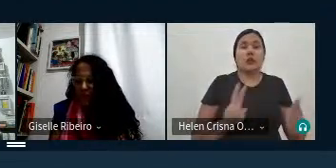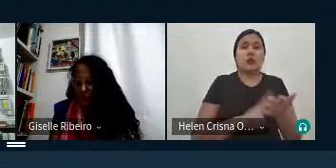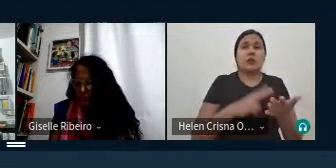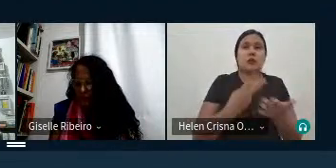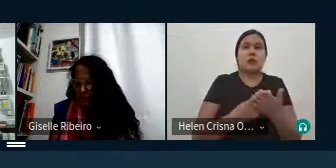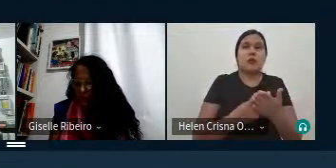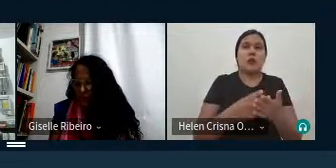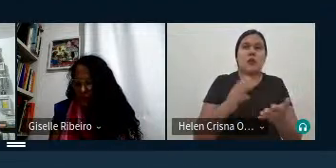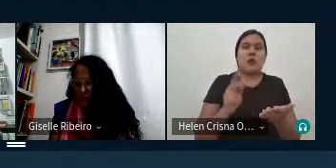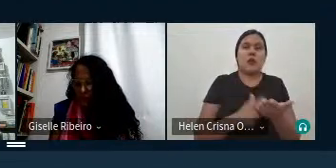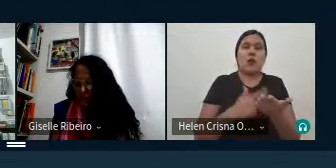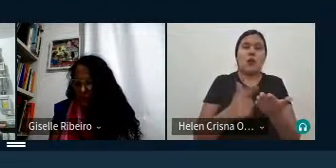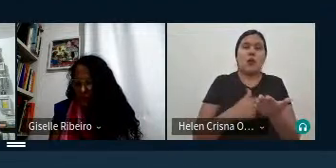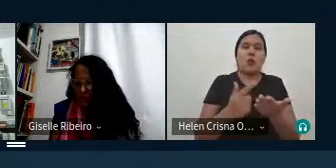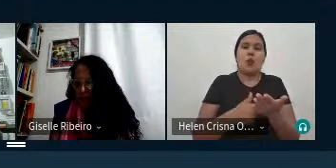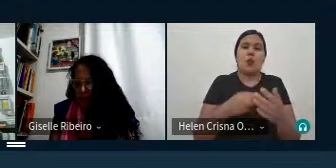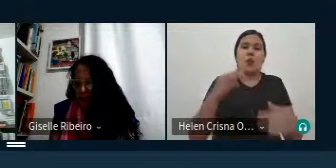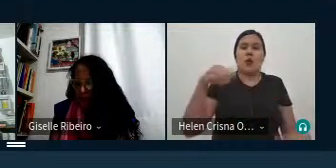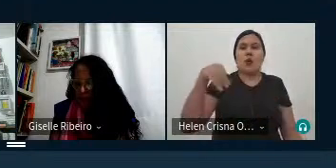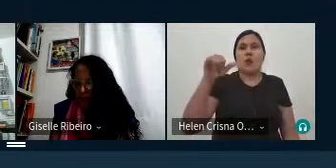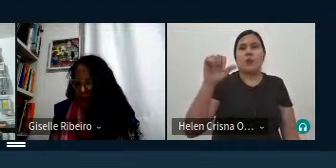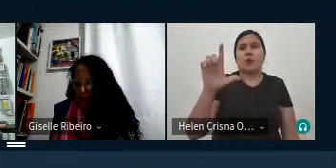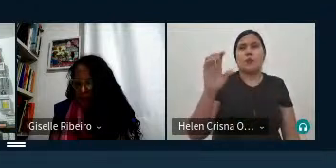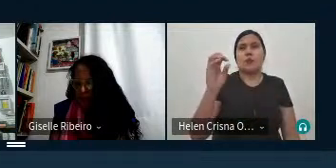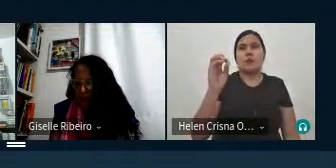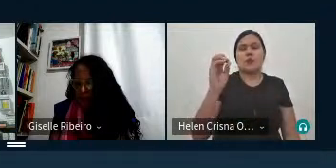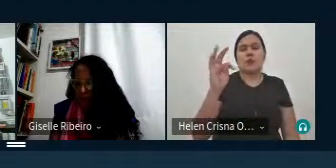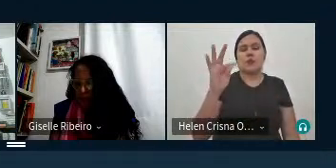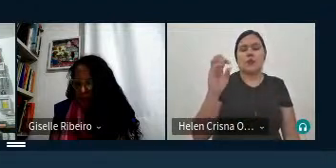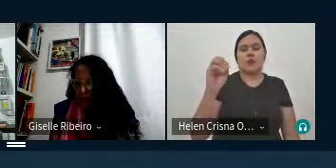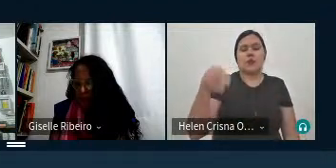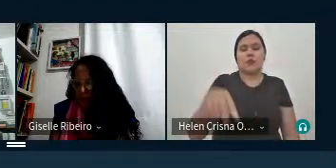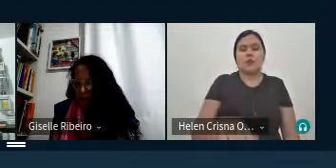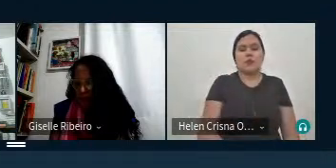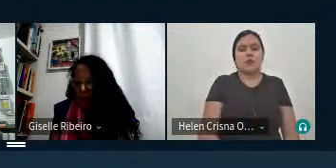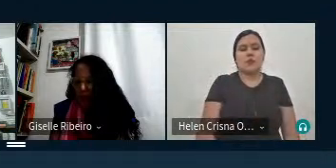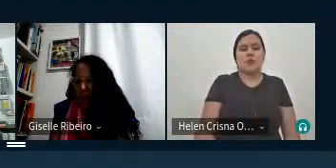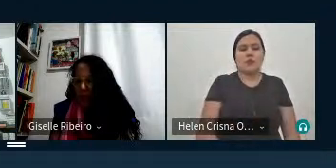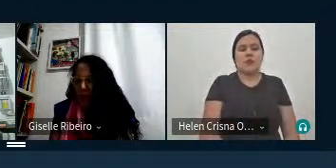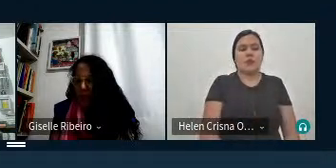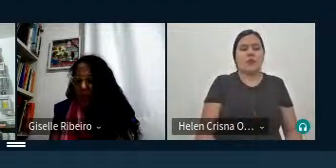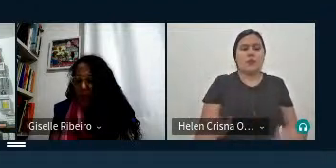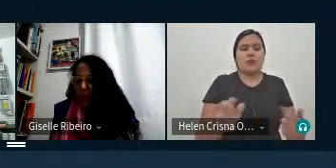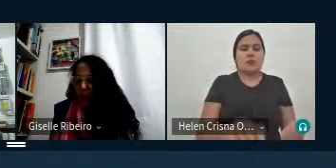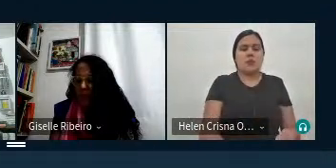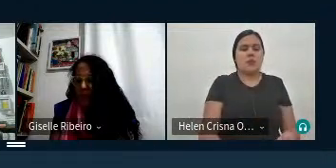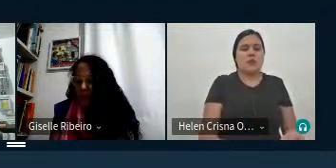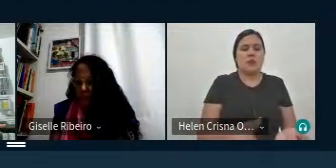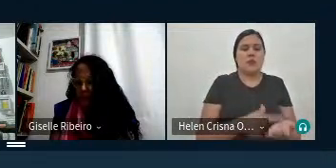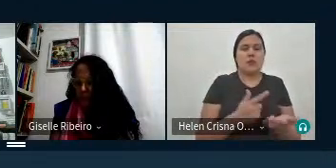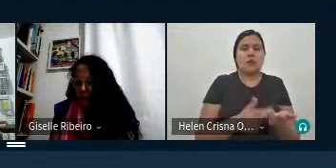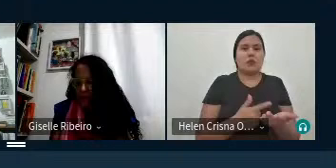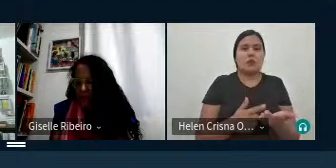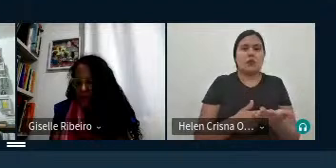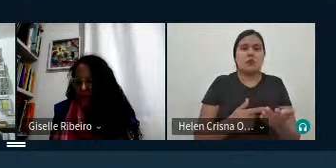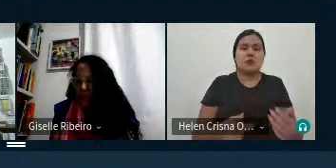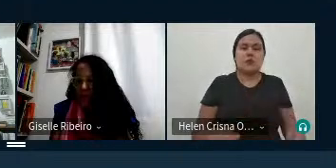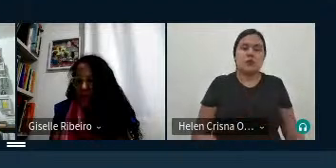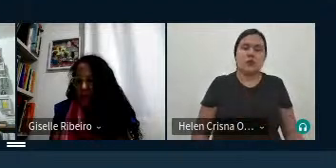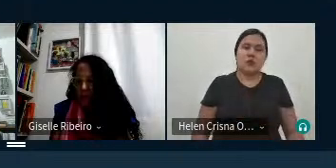as obras do Milton Atum e ele nas obras do Milton Atum ele faz ele